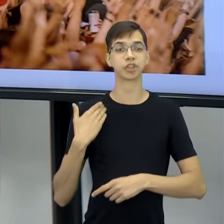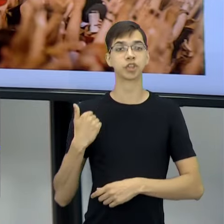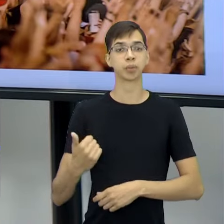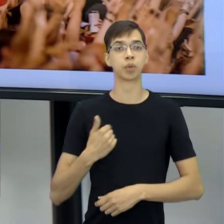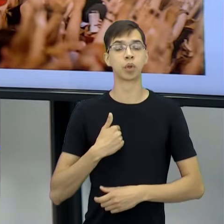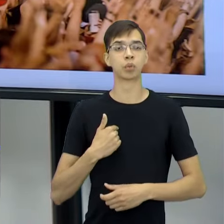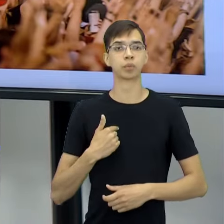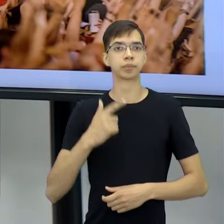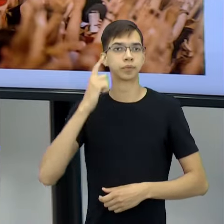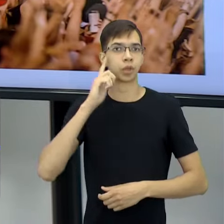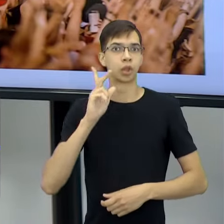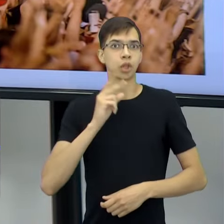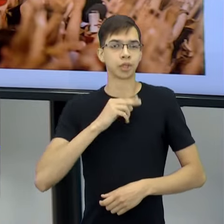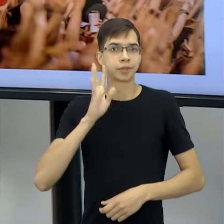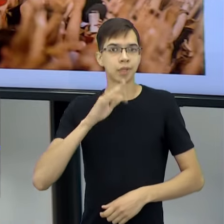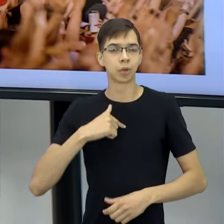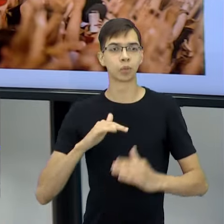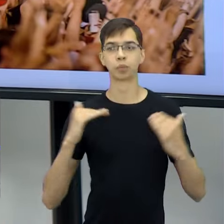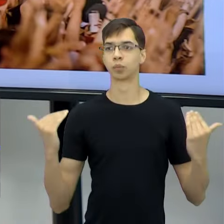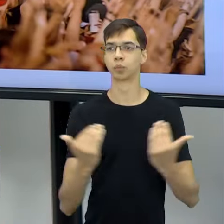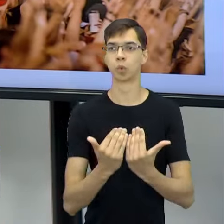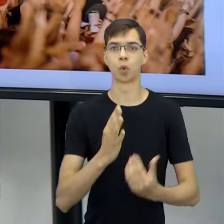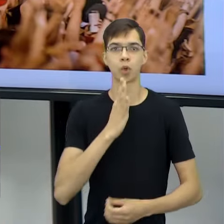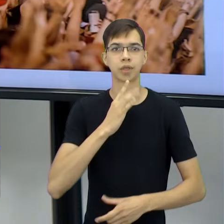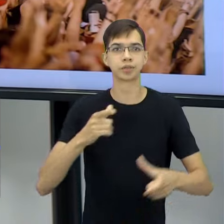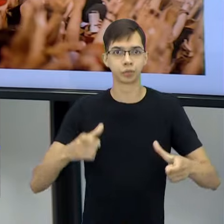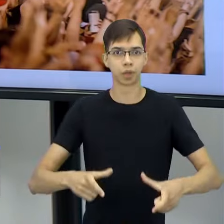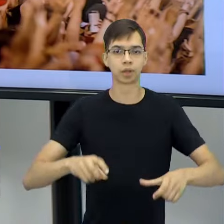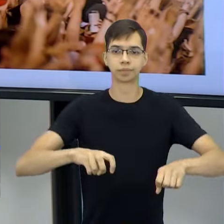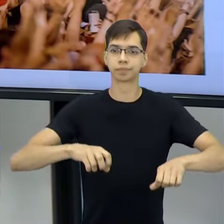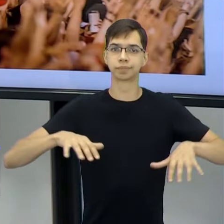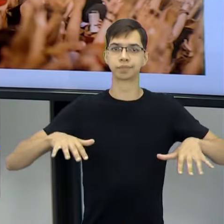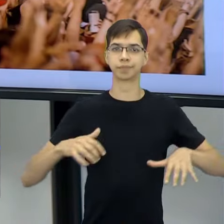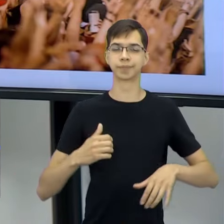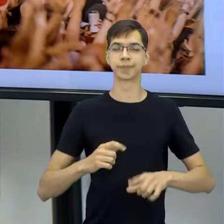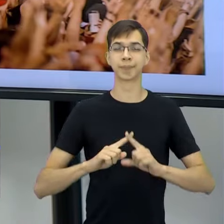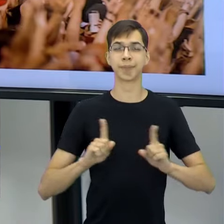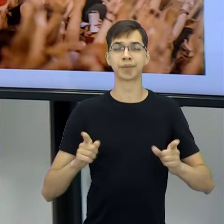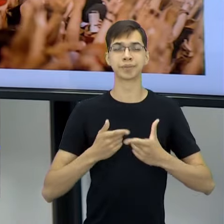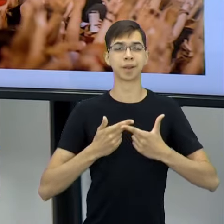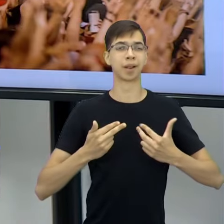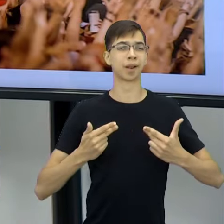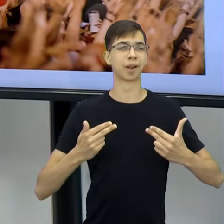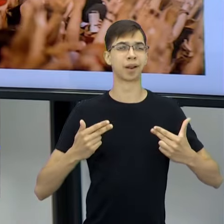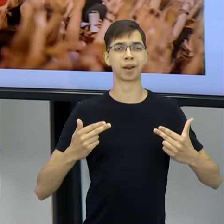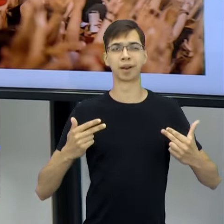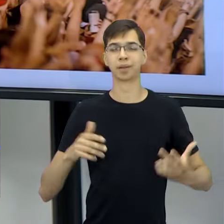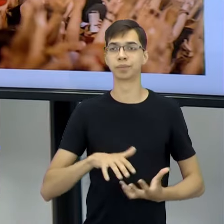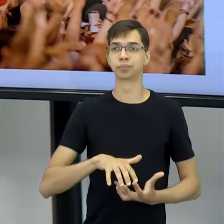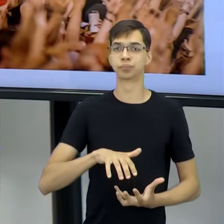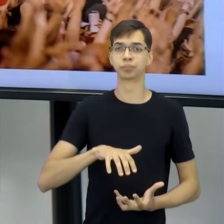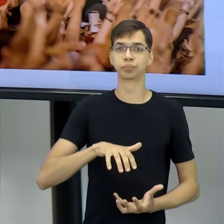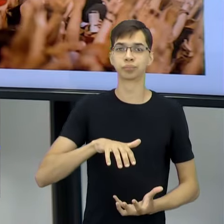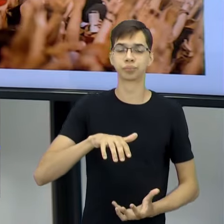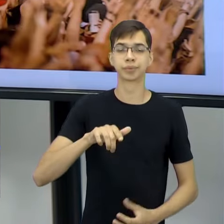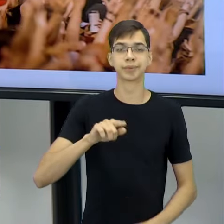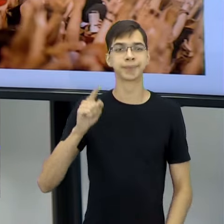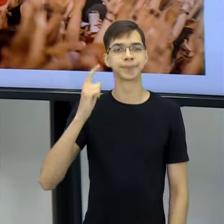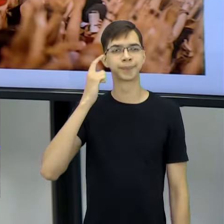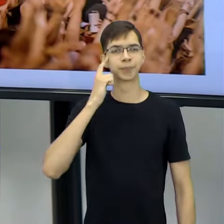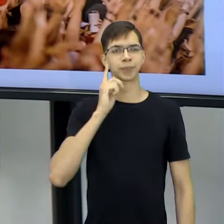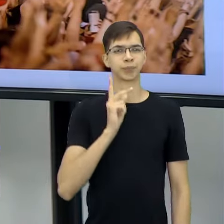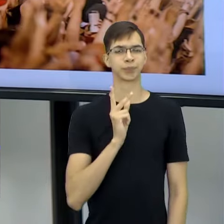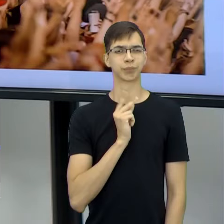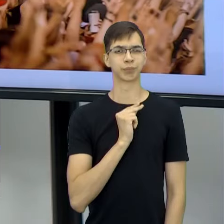ideia. Puxa vida, eu vou conhecer o estádio, foi legal. Só que, assim, aí vai acumulando coisas e você... Puxa vida, na verdade...